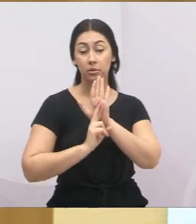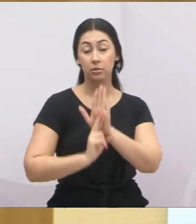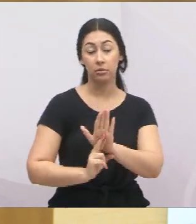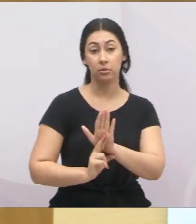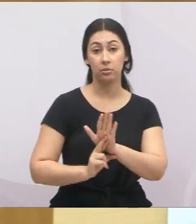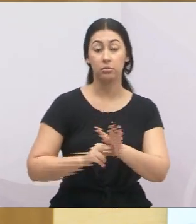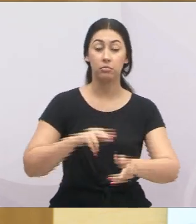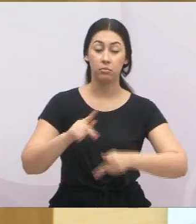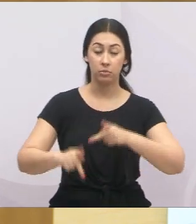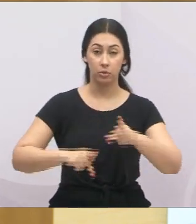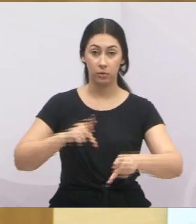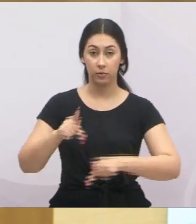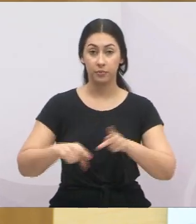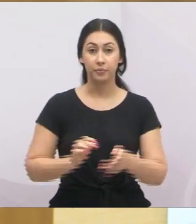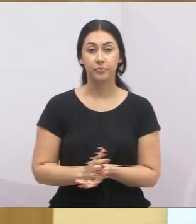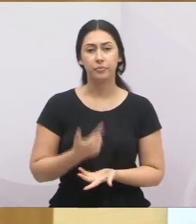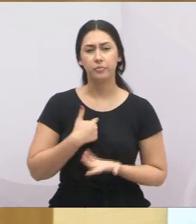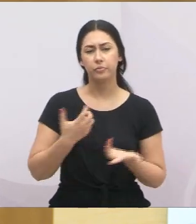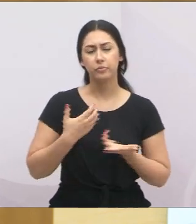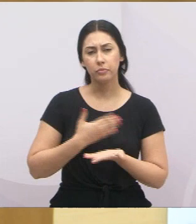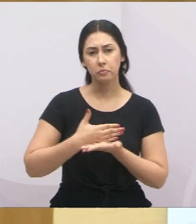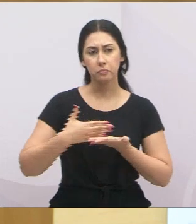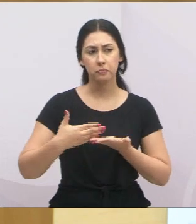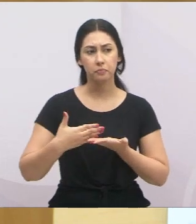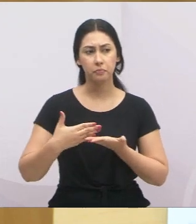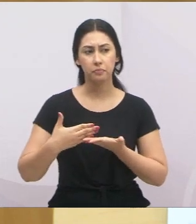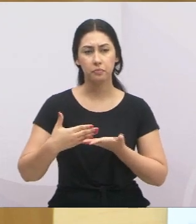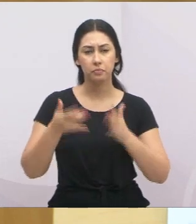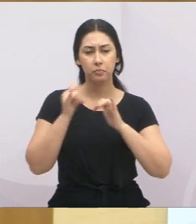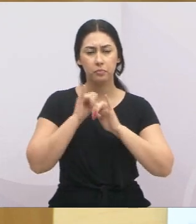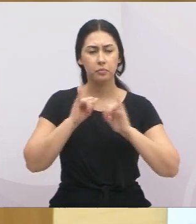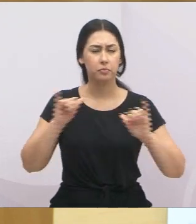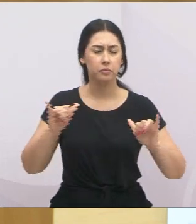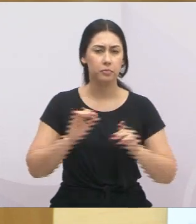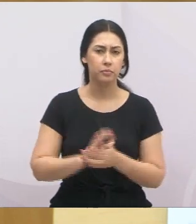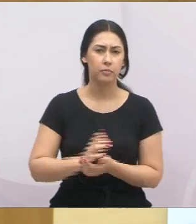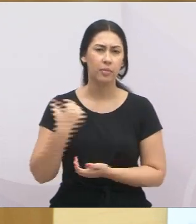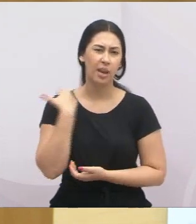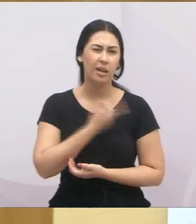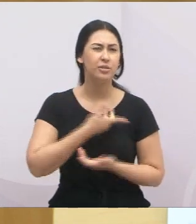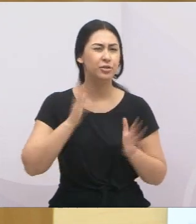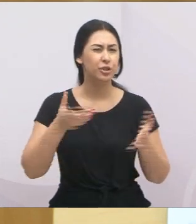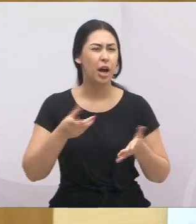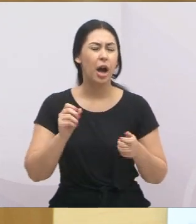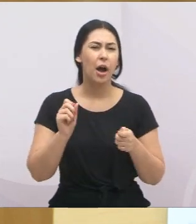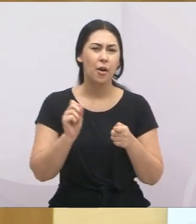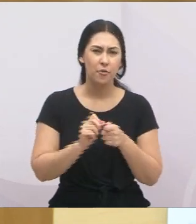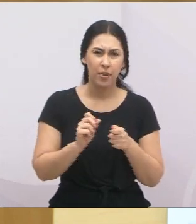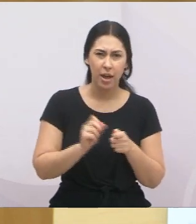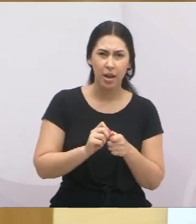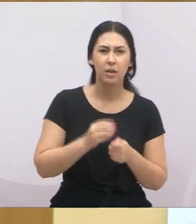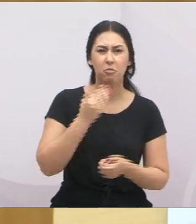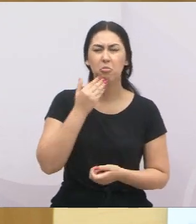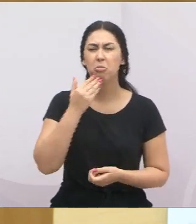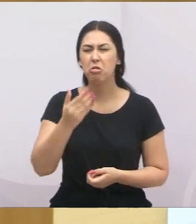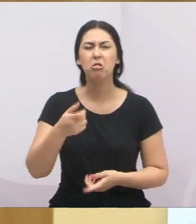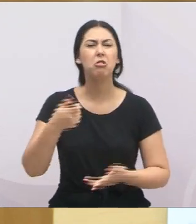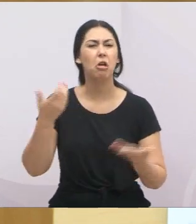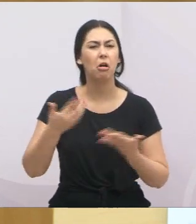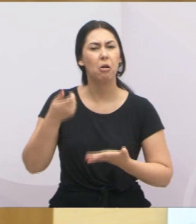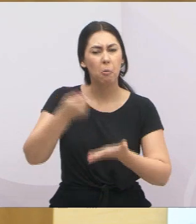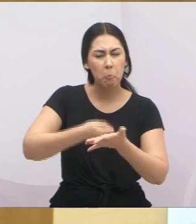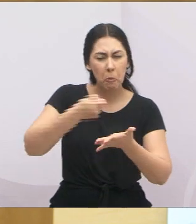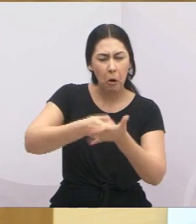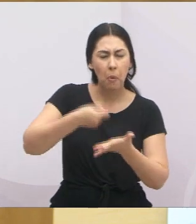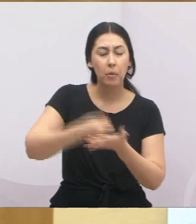cidade. Eu quero começar aqui hoje a minha fala, a gente já fez um requerimento ao qual a gente está cobrando aí dos